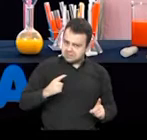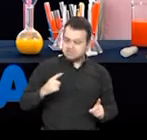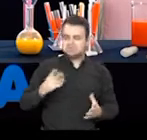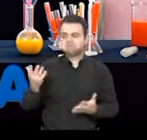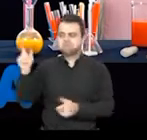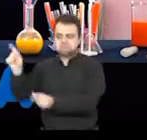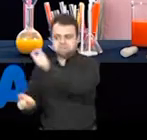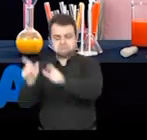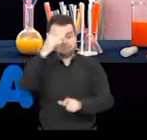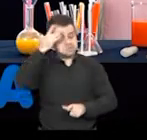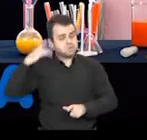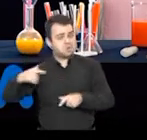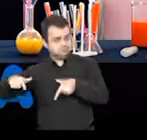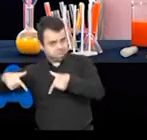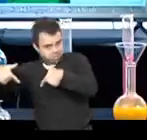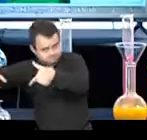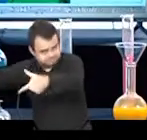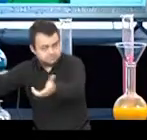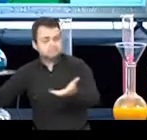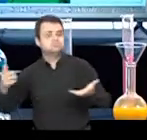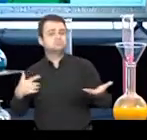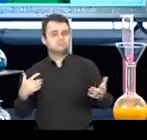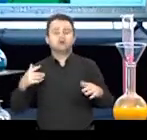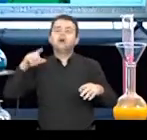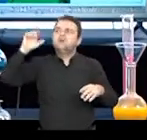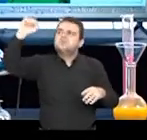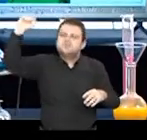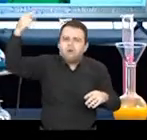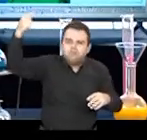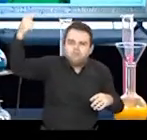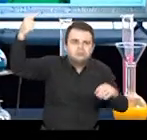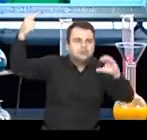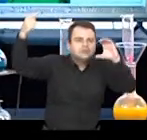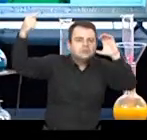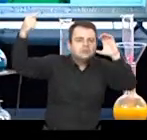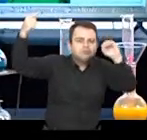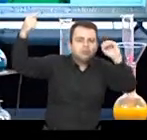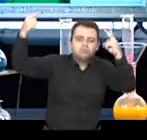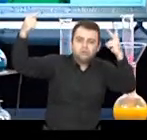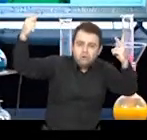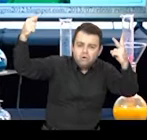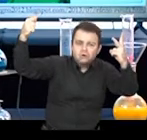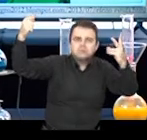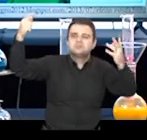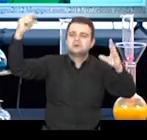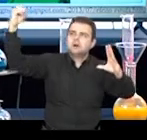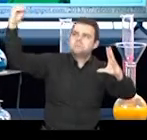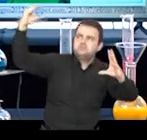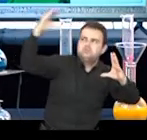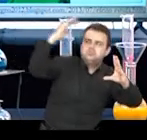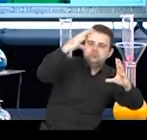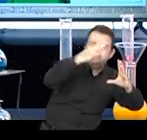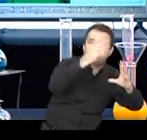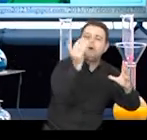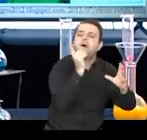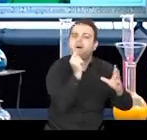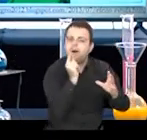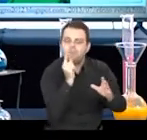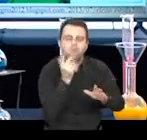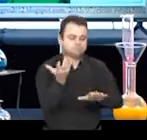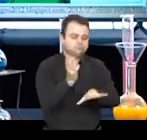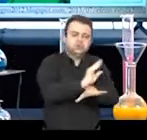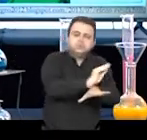das ações que acontecem no meio ambiente. E esses raios, juntando com nutrientes, água e também o gás